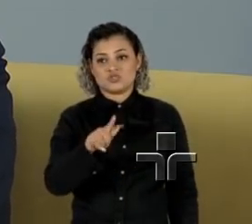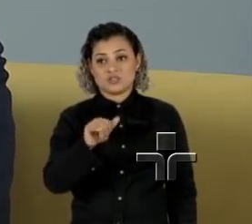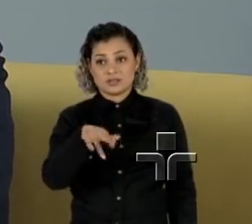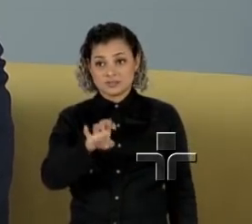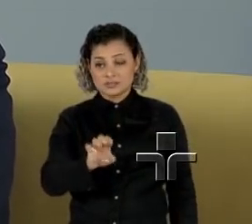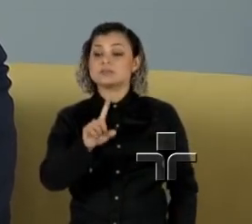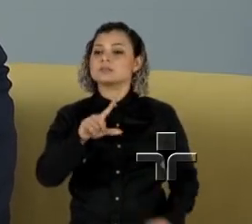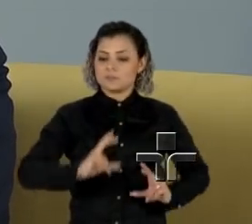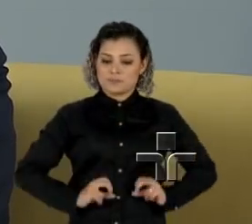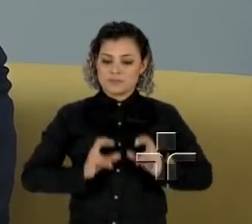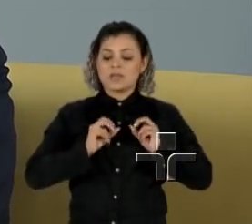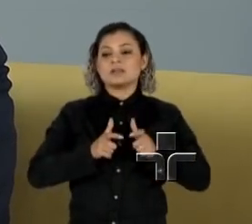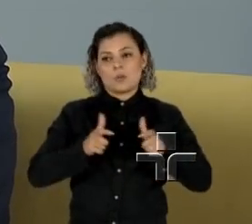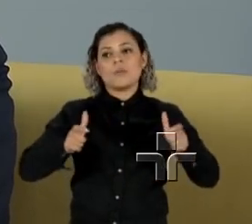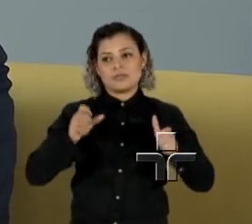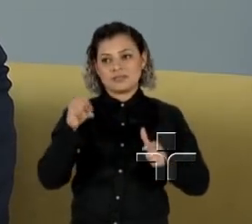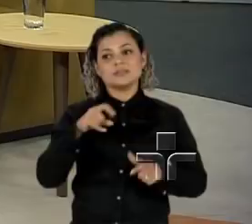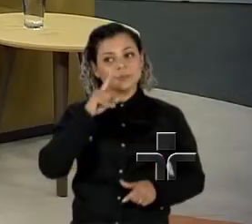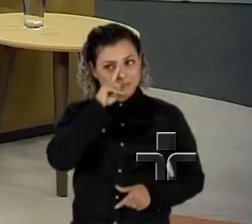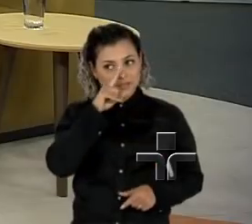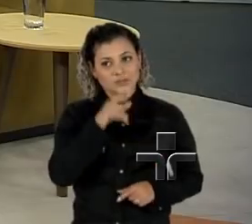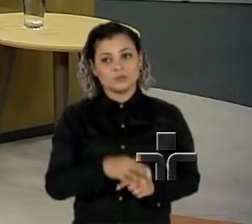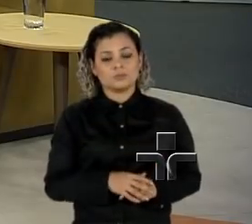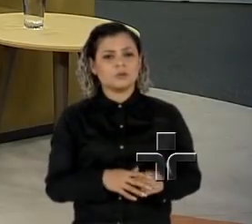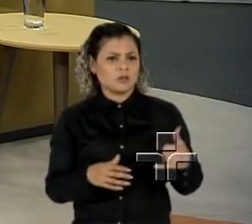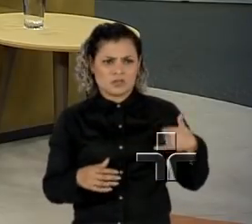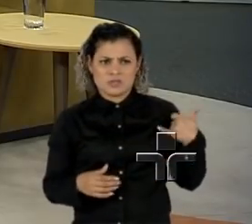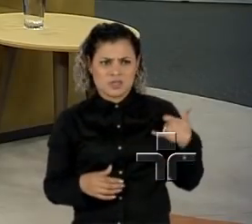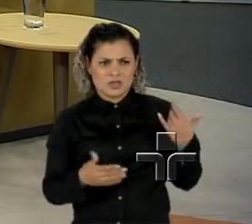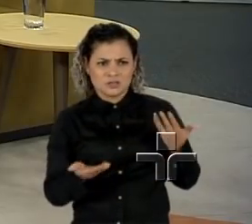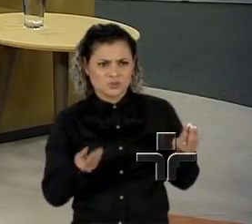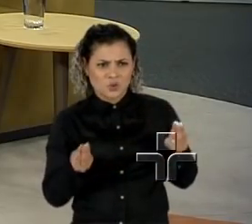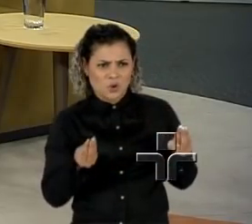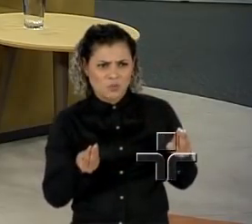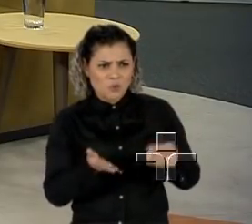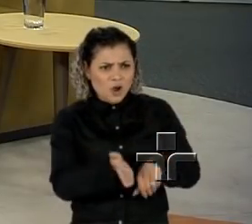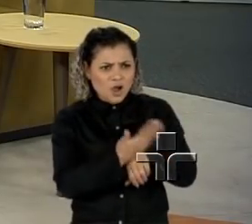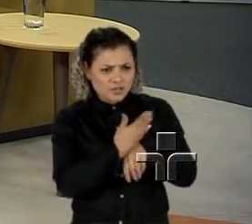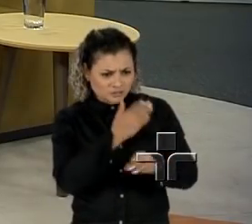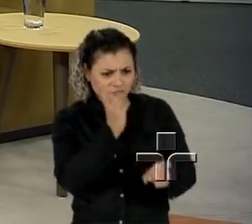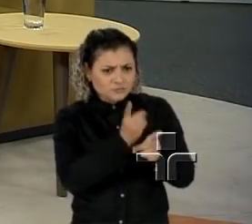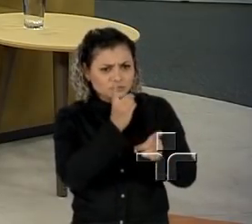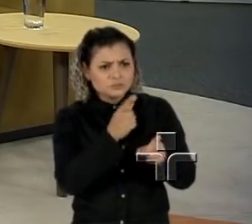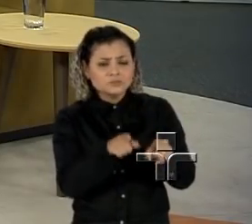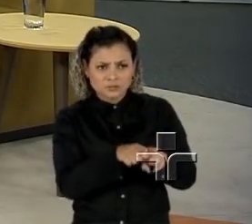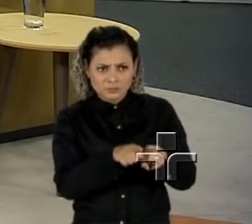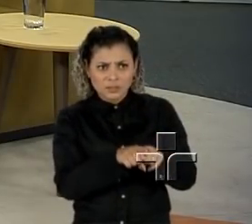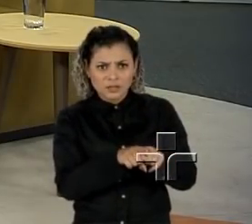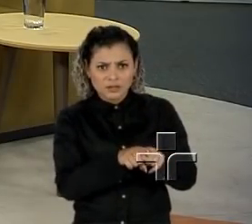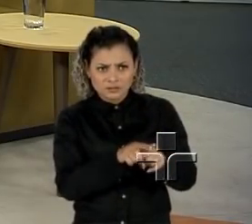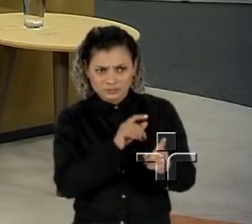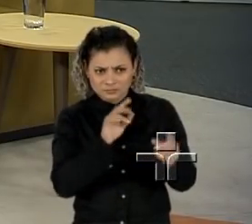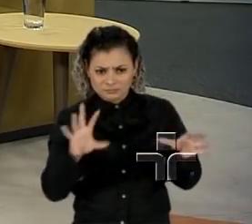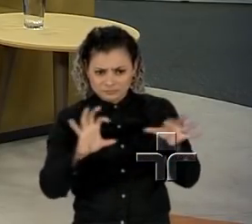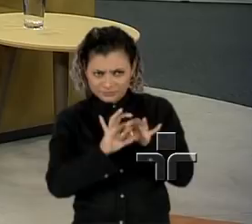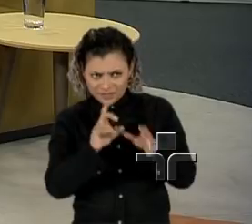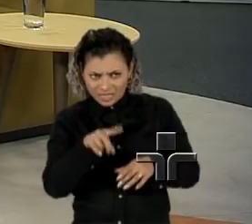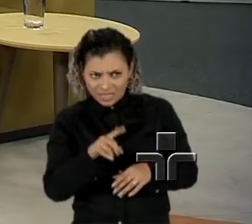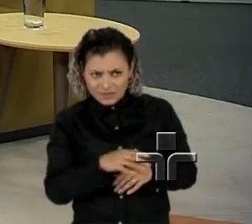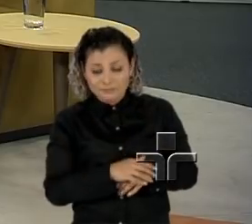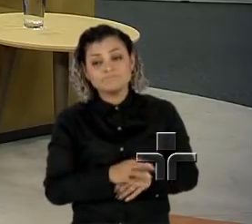o risco do câncer de mama. E essa idade mais precoce do diagnóstico estaria também... Provavelmente isso, sem dúvida.